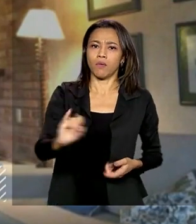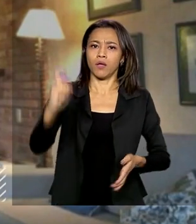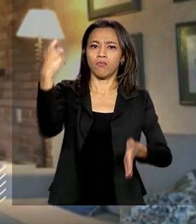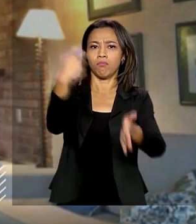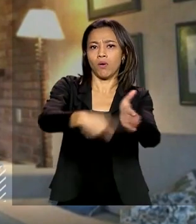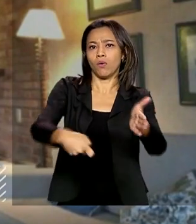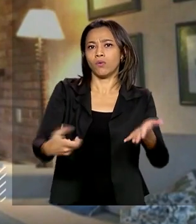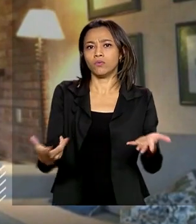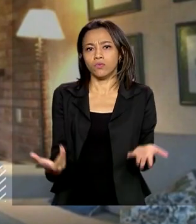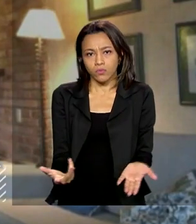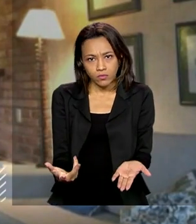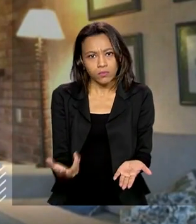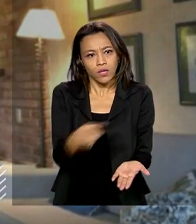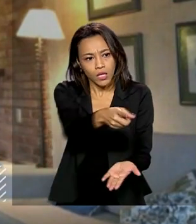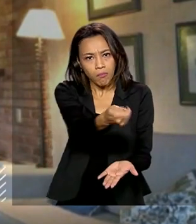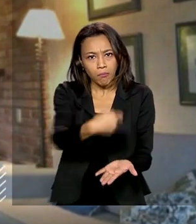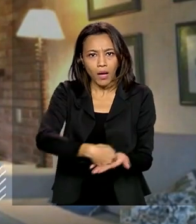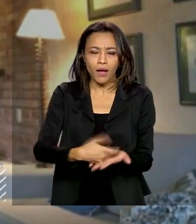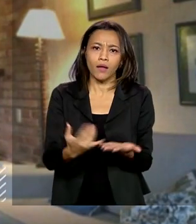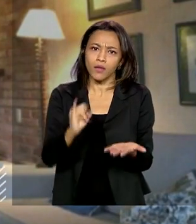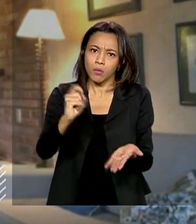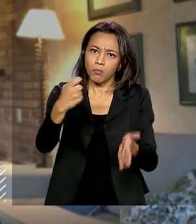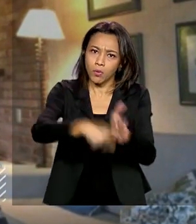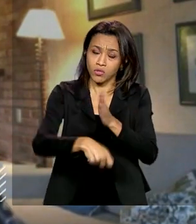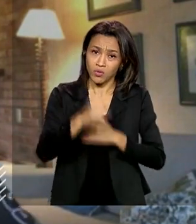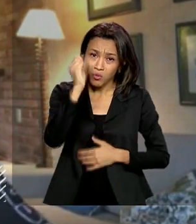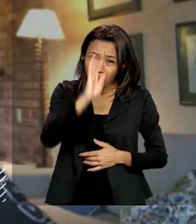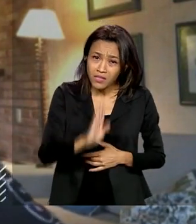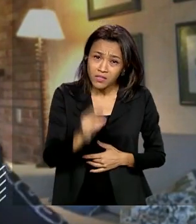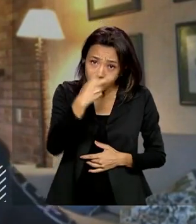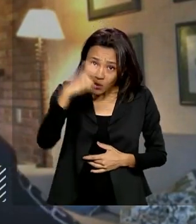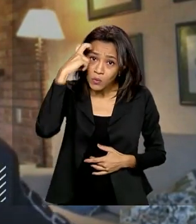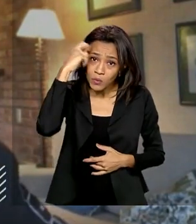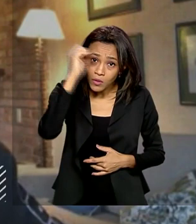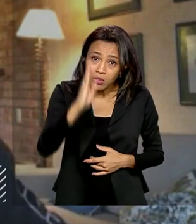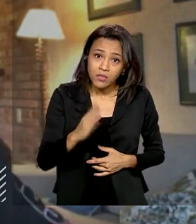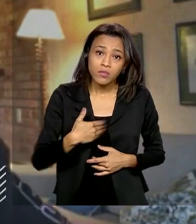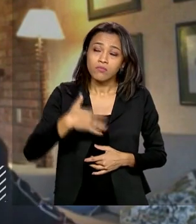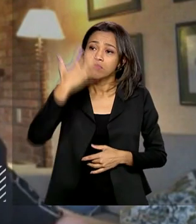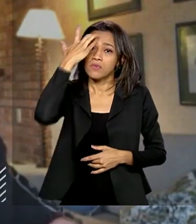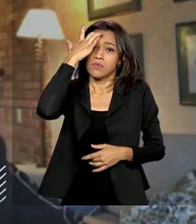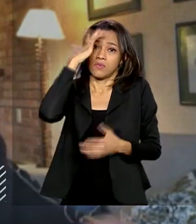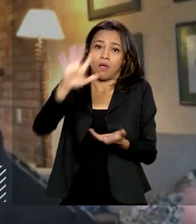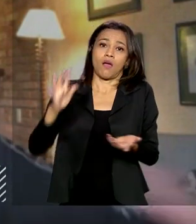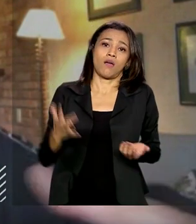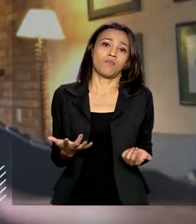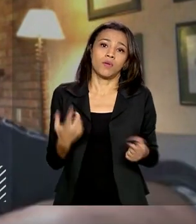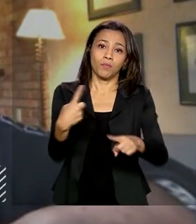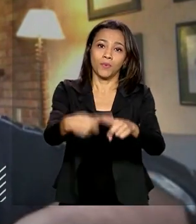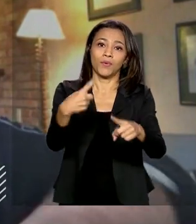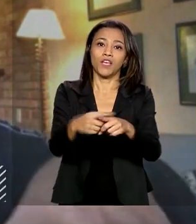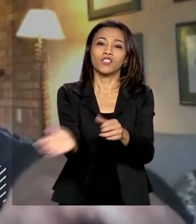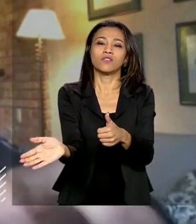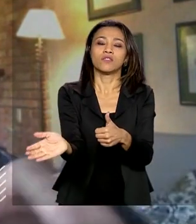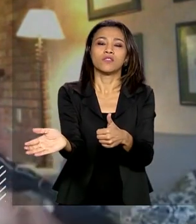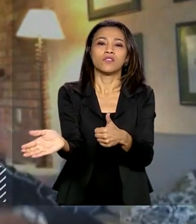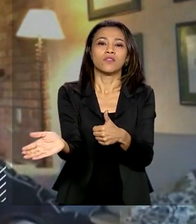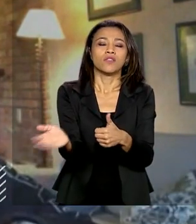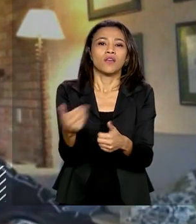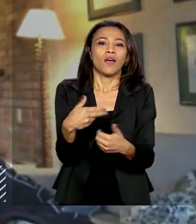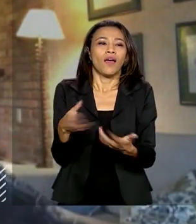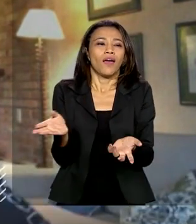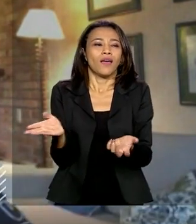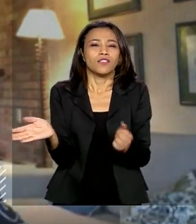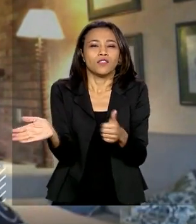ele é um pagador de impostos. E isso, no Brasil, é difícil de se saber devido à forma que se esconde o sistema